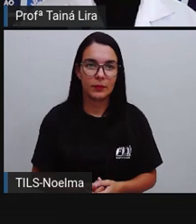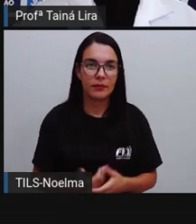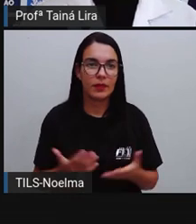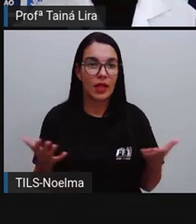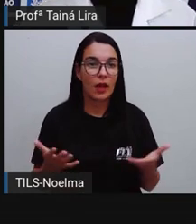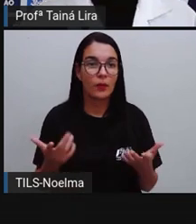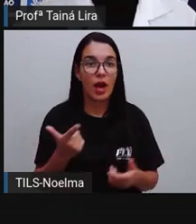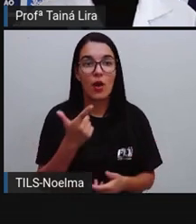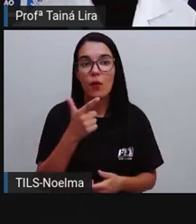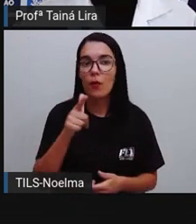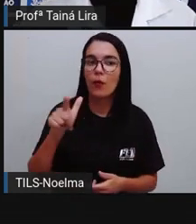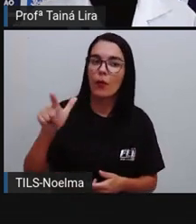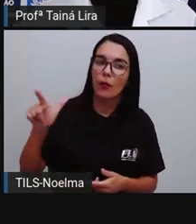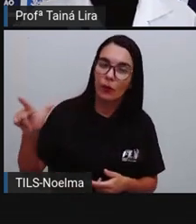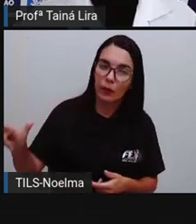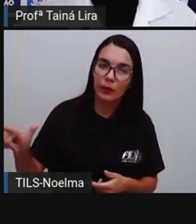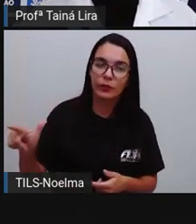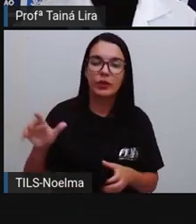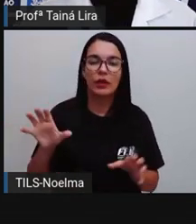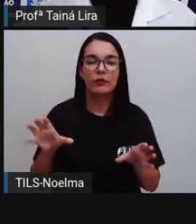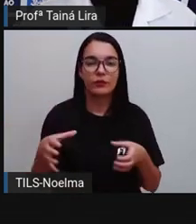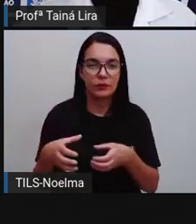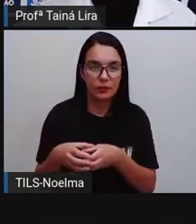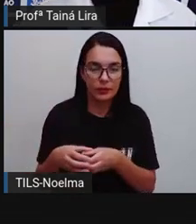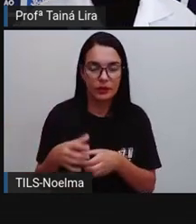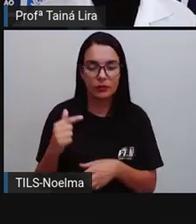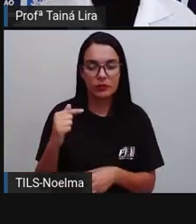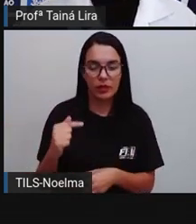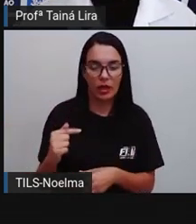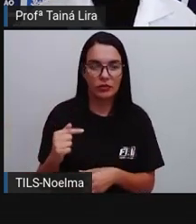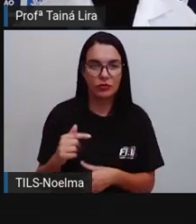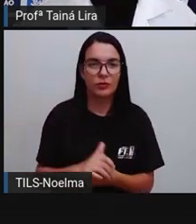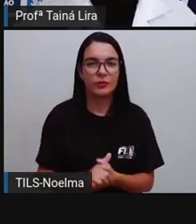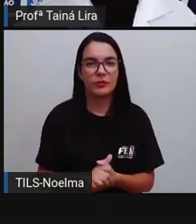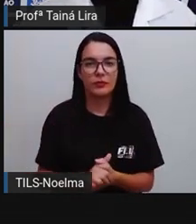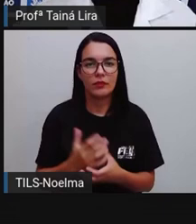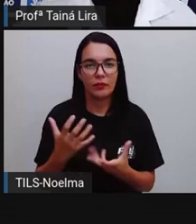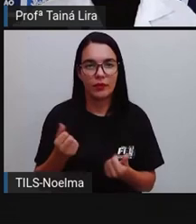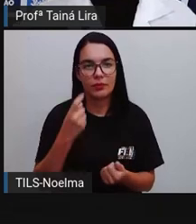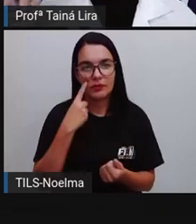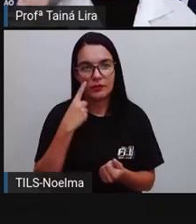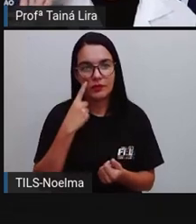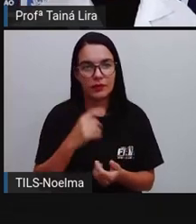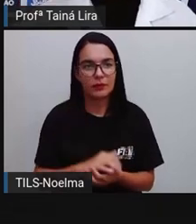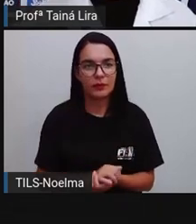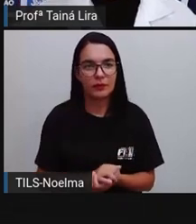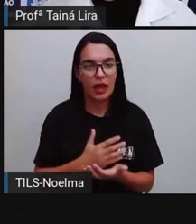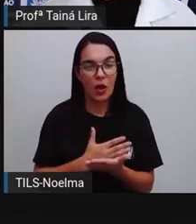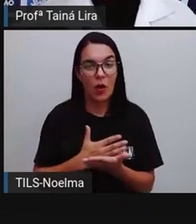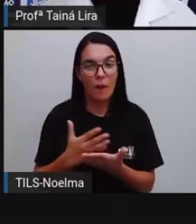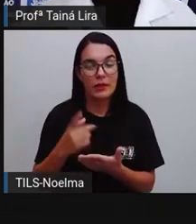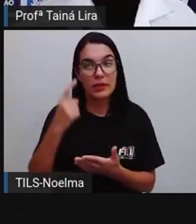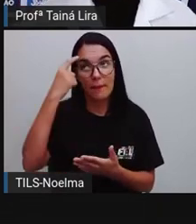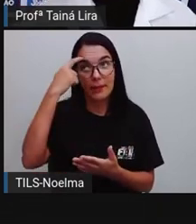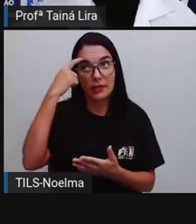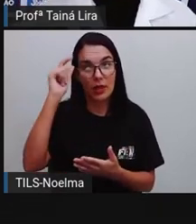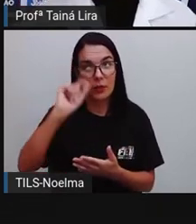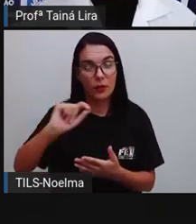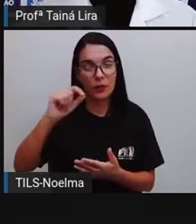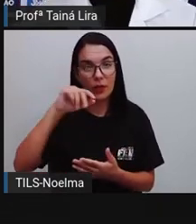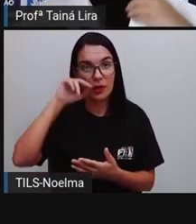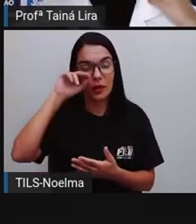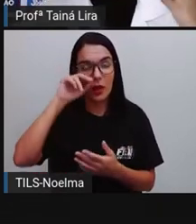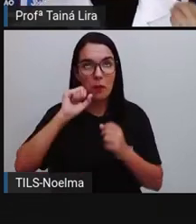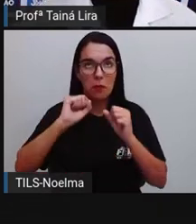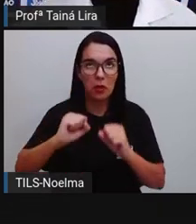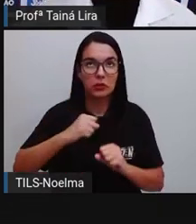Agora, a gente vai fazer a mesma coisa com o algarismo 7, tá? Então, já começa a pensar aí. Quais